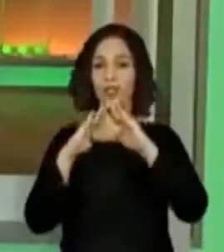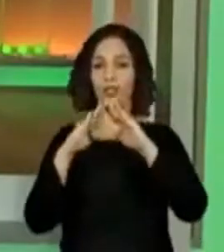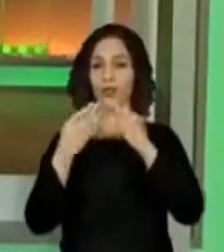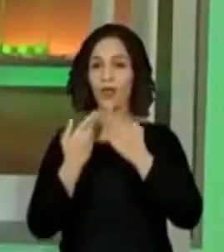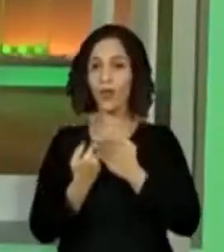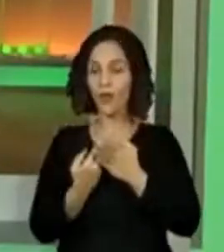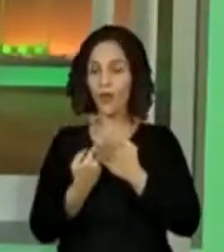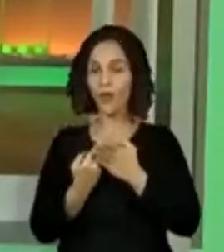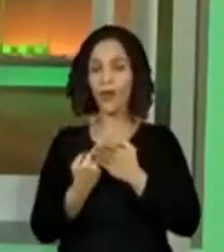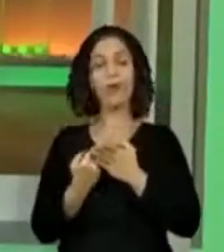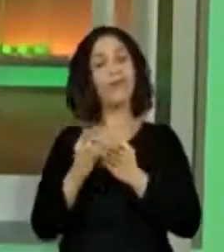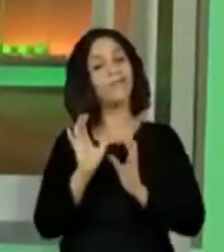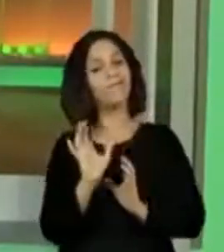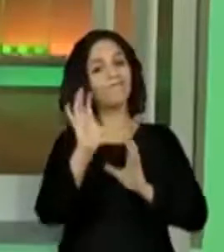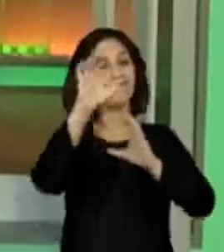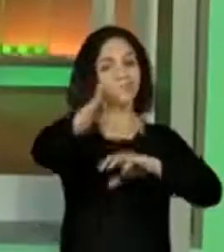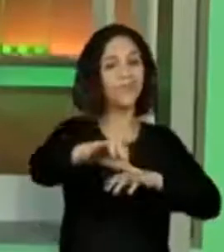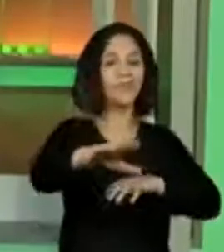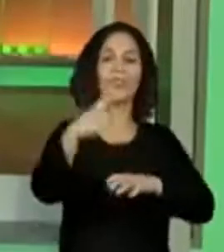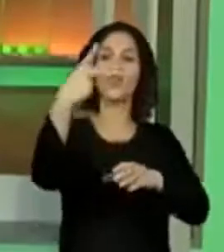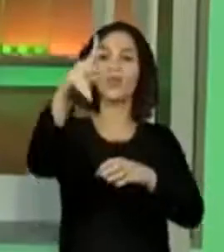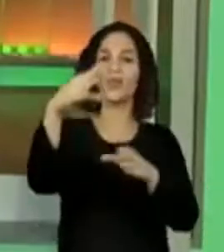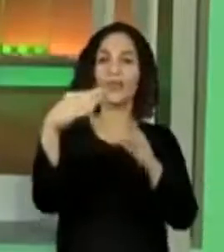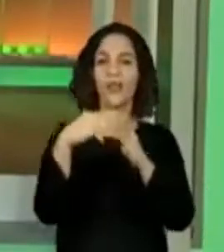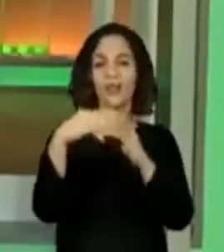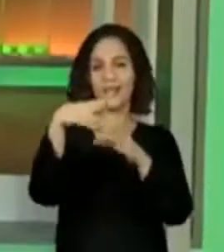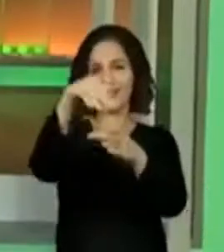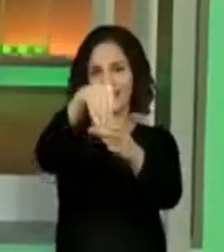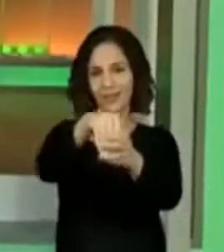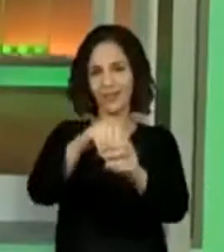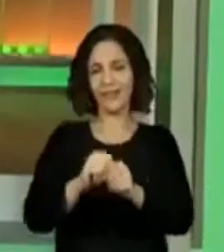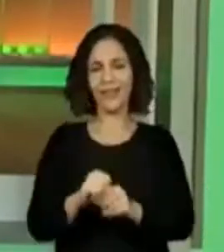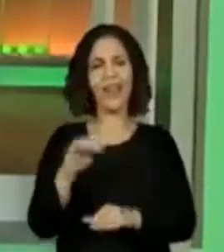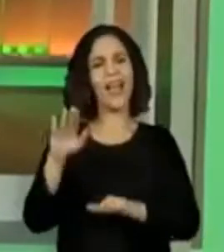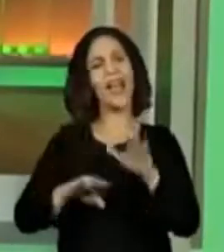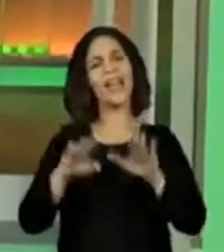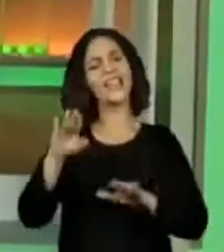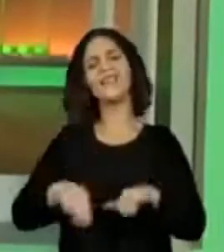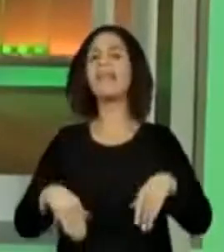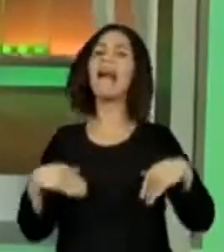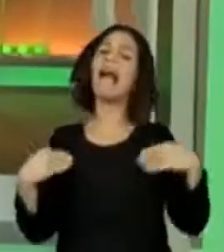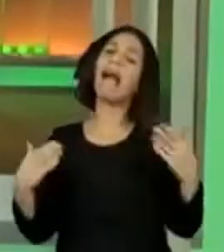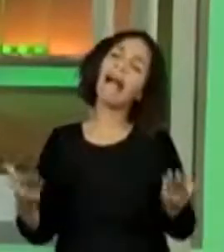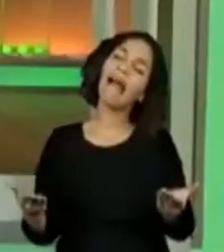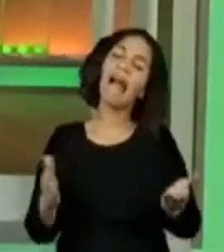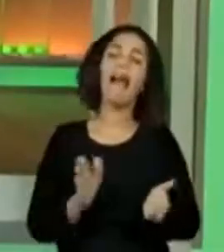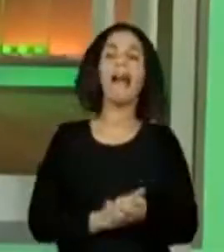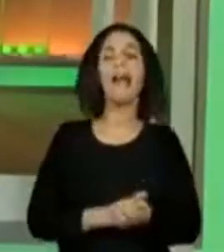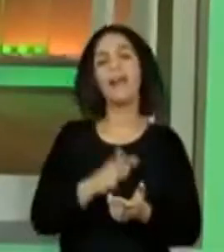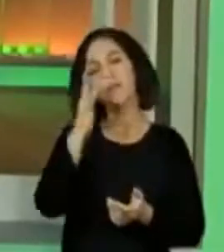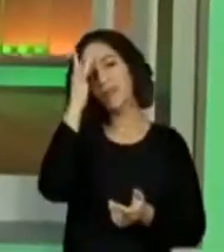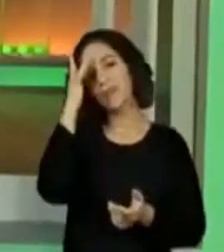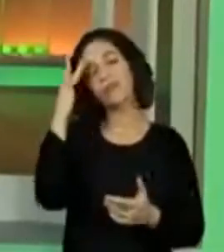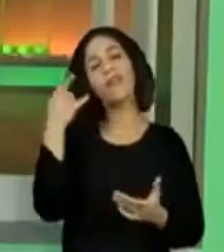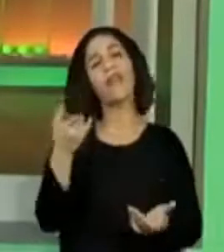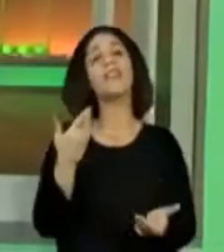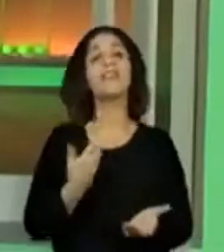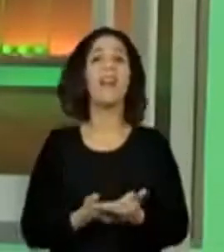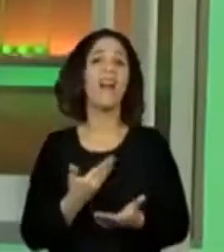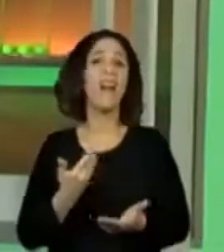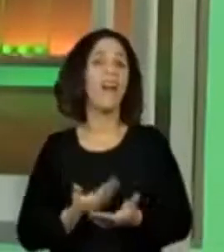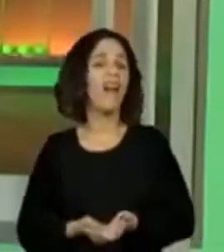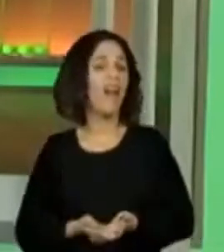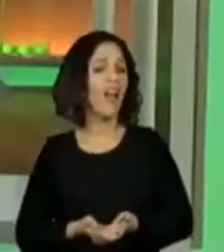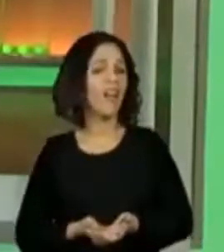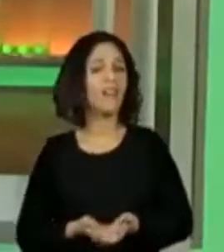E é muito importante isso. Às vezes a gente até escuta. Ah, mas tem gente que fala assim, essas aulas,